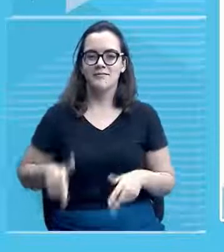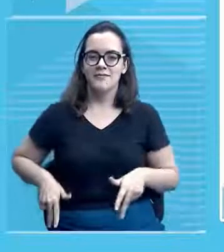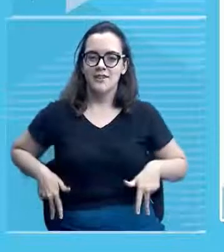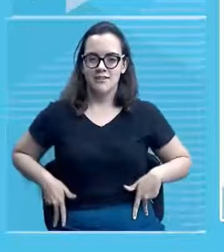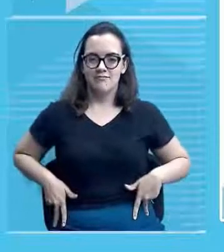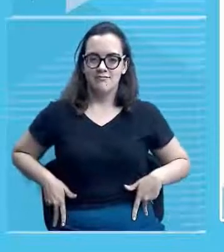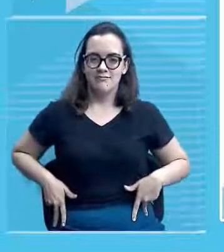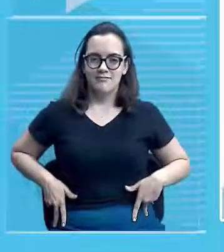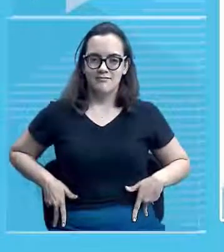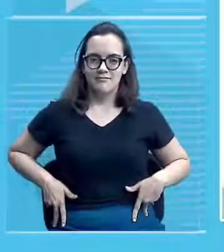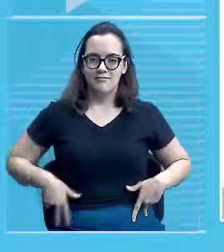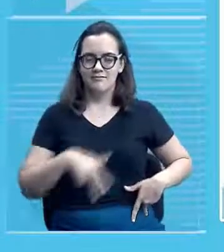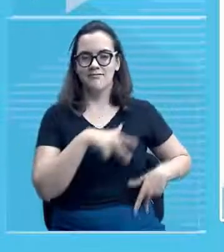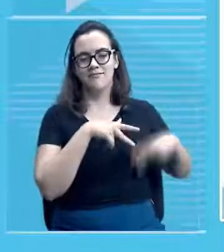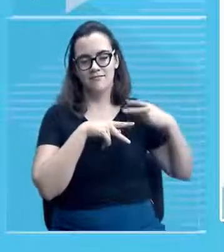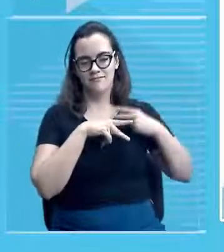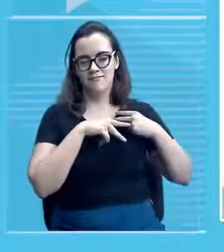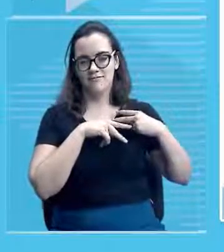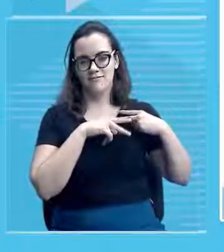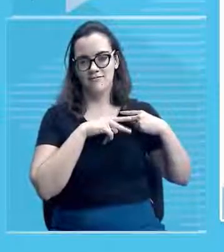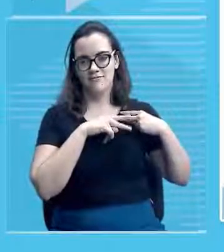fechado por vários anos né?